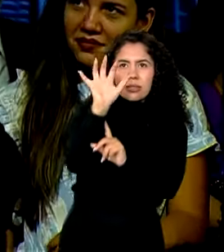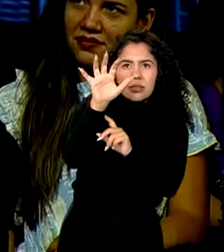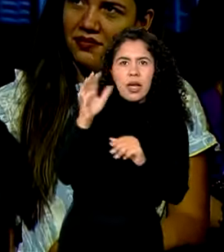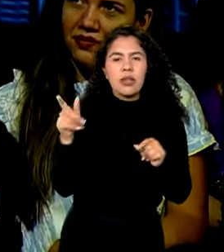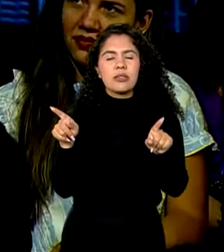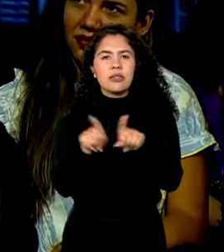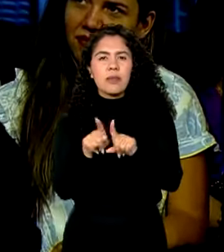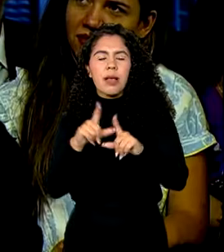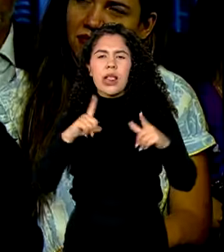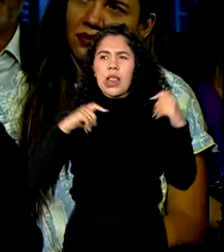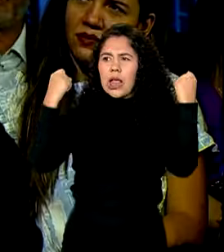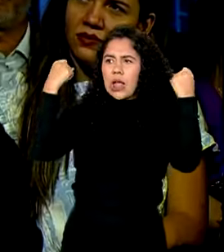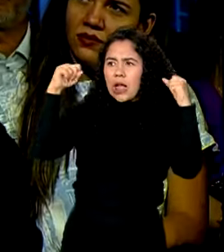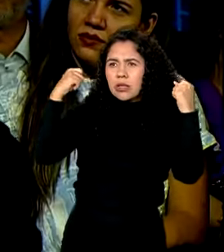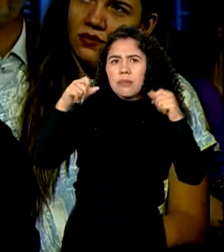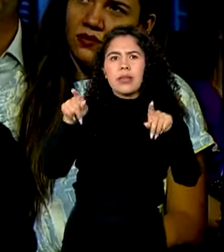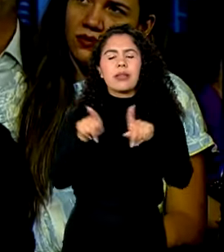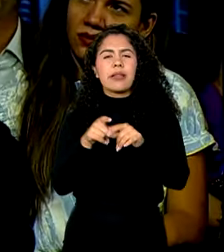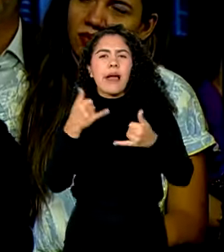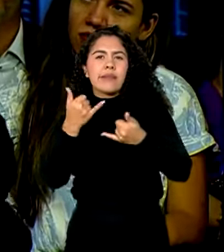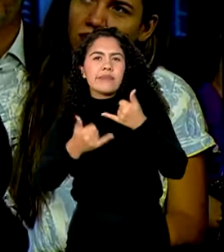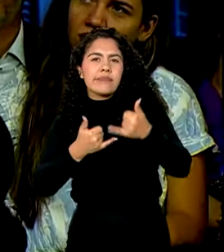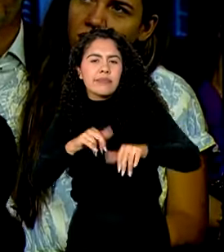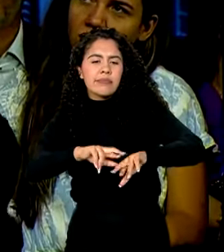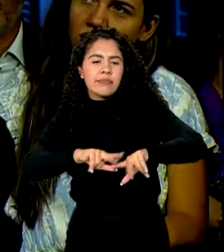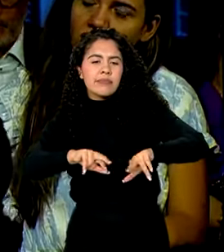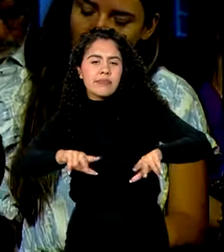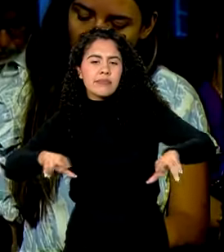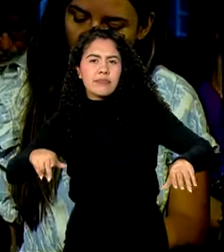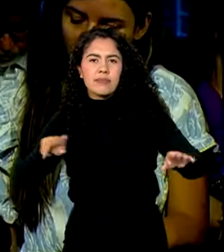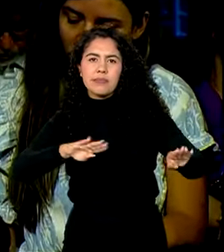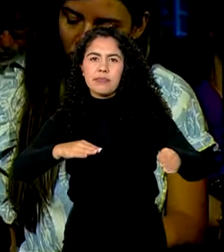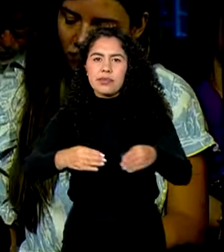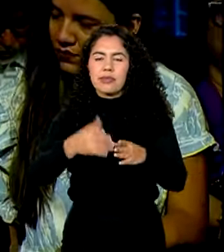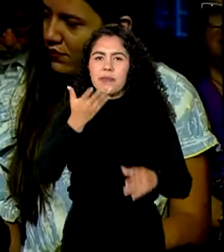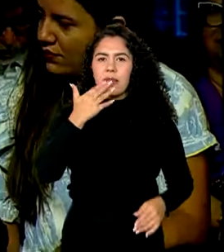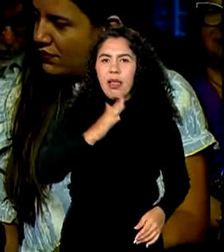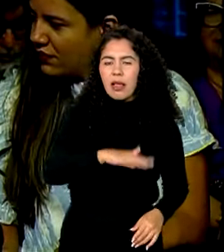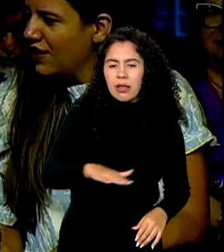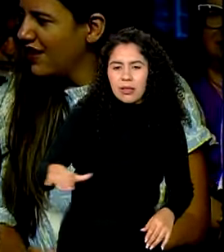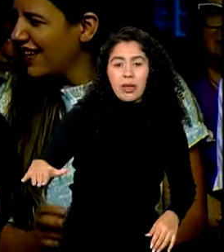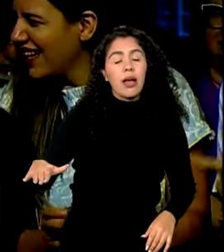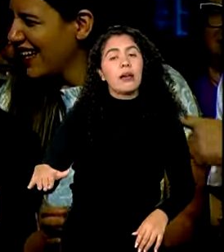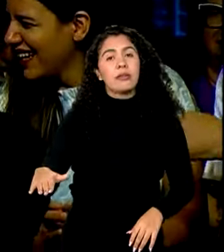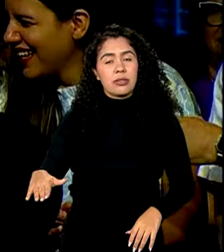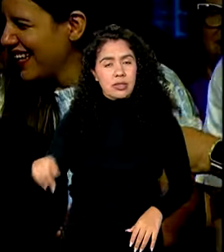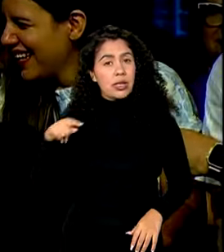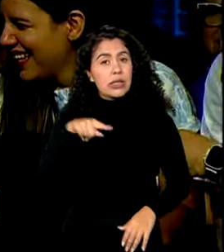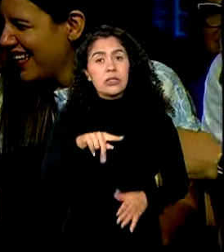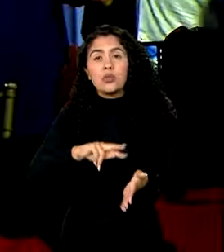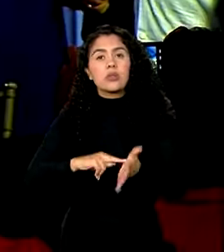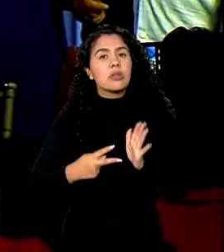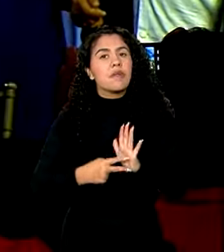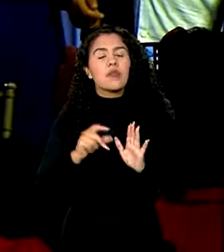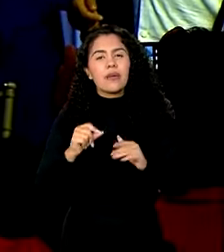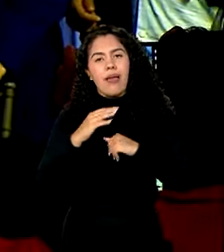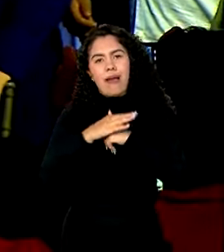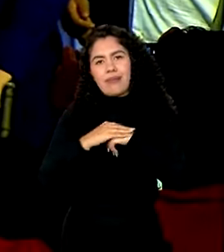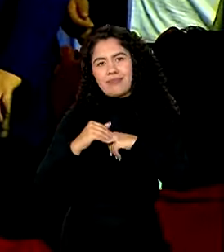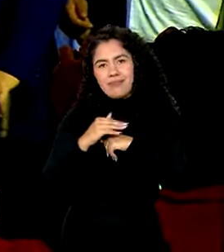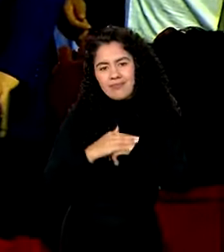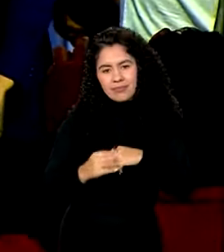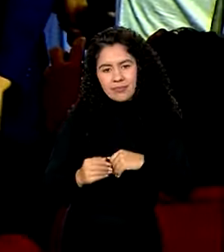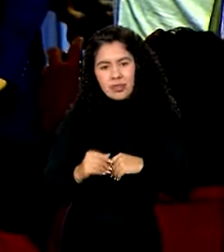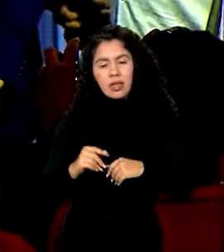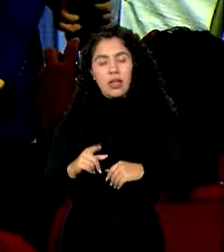livre, tem vários parquinhos espalhados por aqui para as crianças. Isso, presidente, é fazer com carinho. No evento